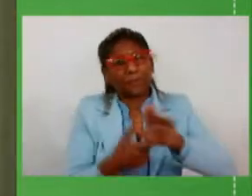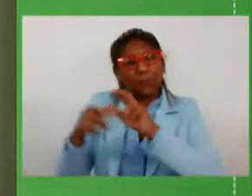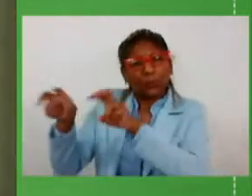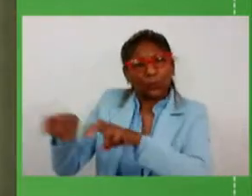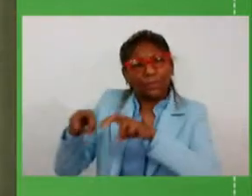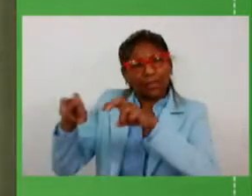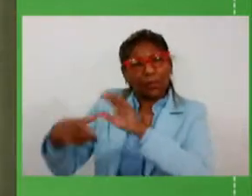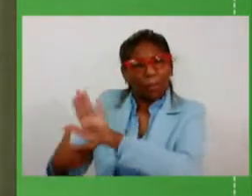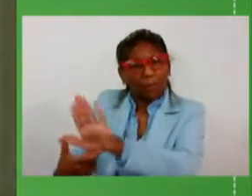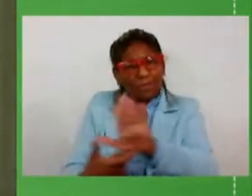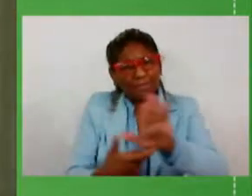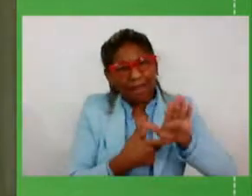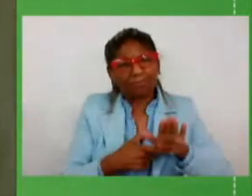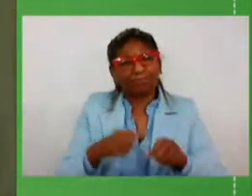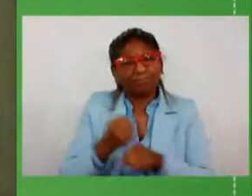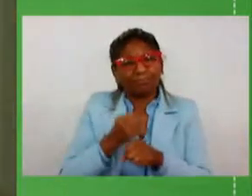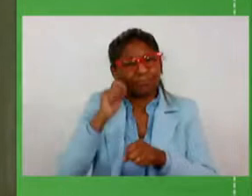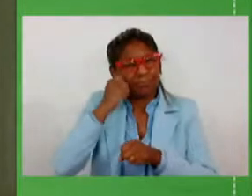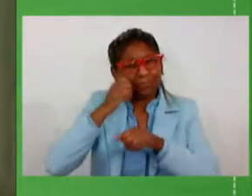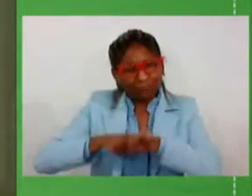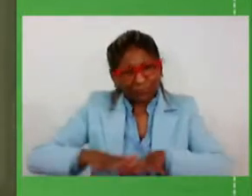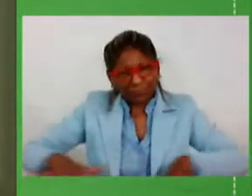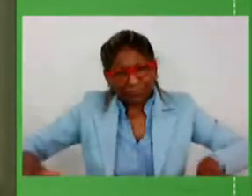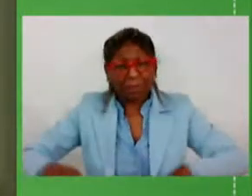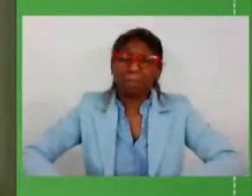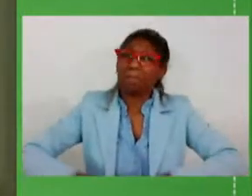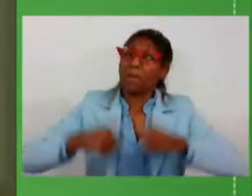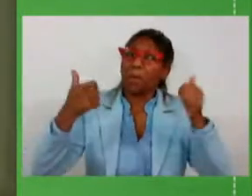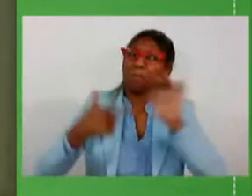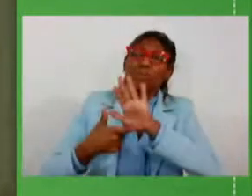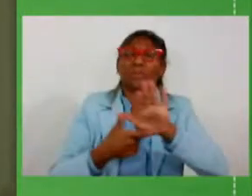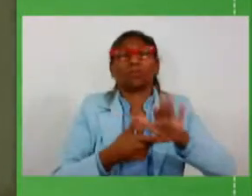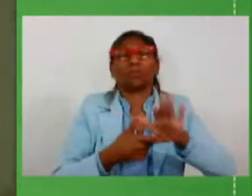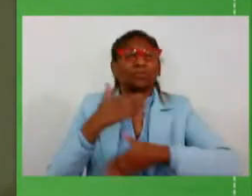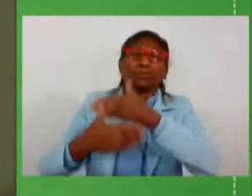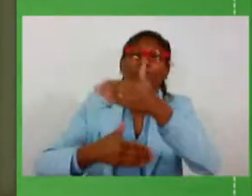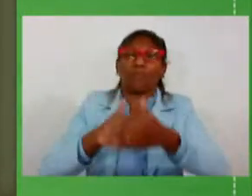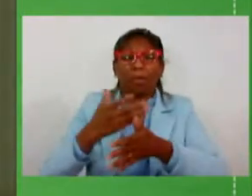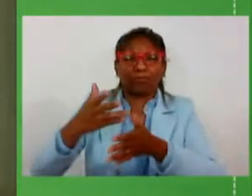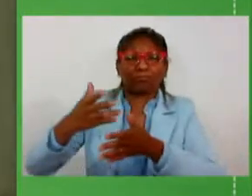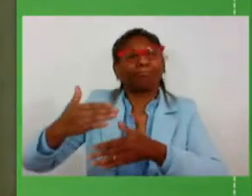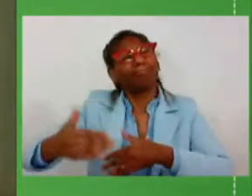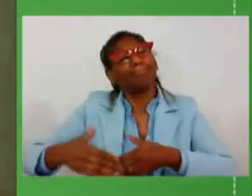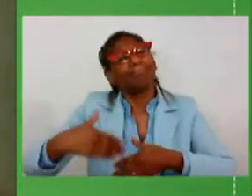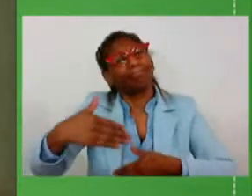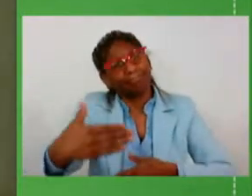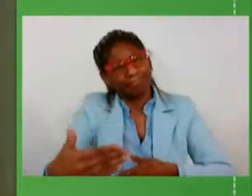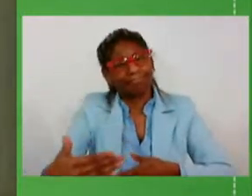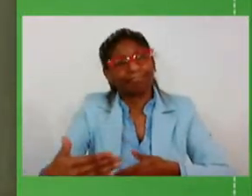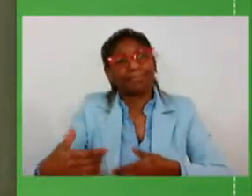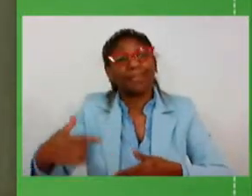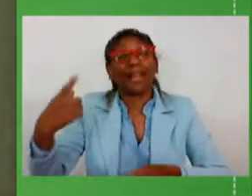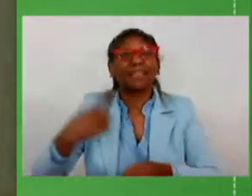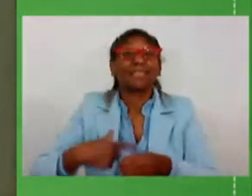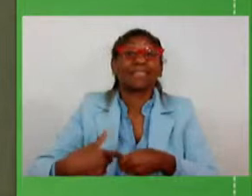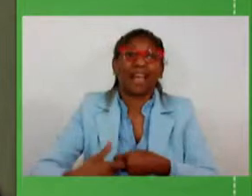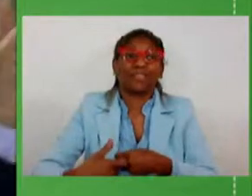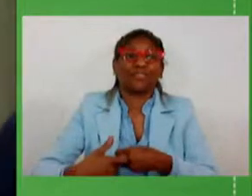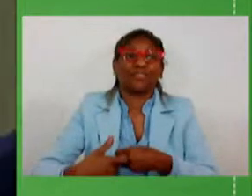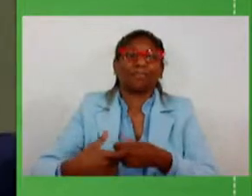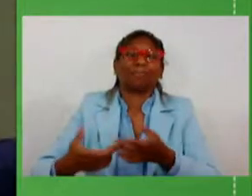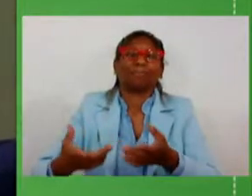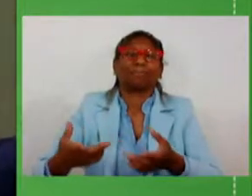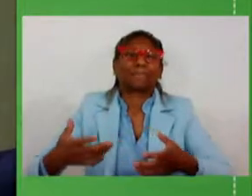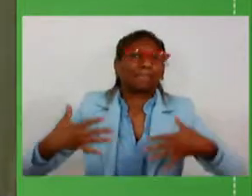melhores proporcionando o progresso o desenvolvimento que cheguem a essas cidades desesperados